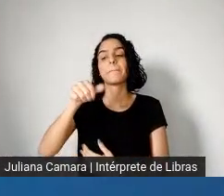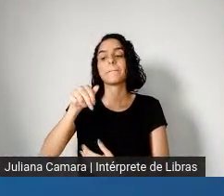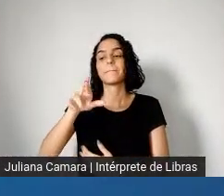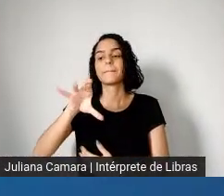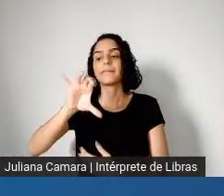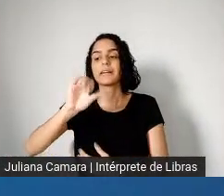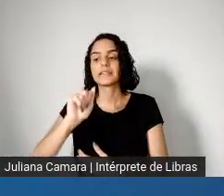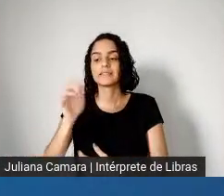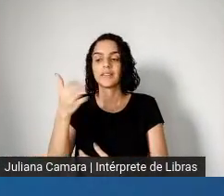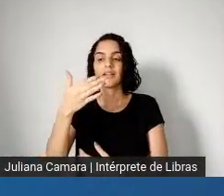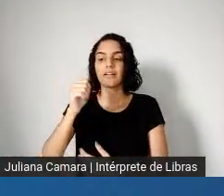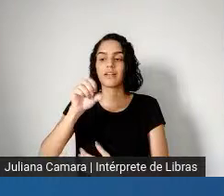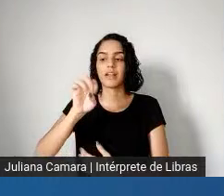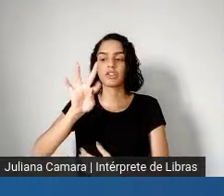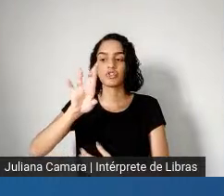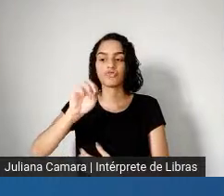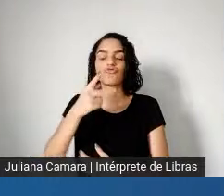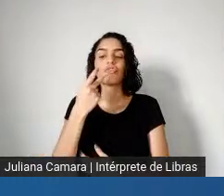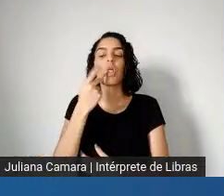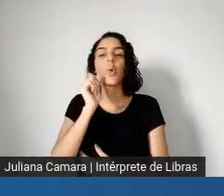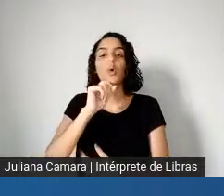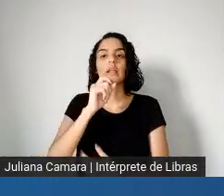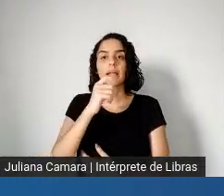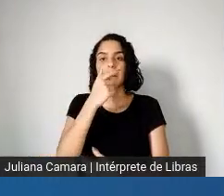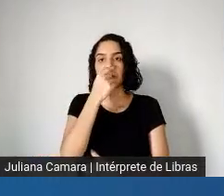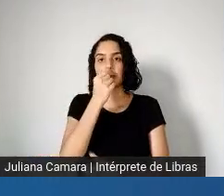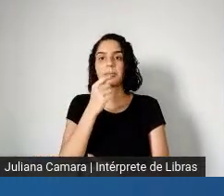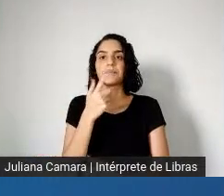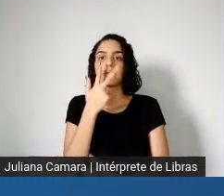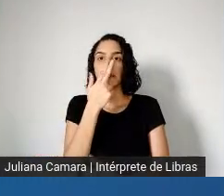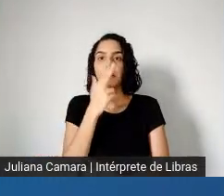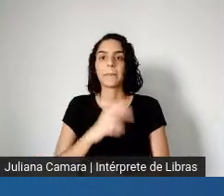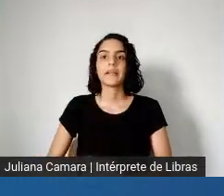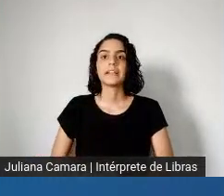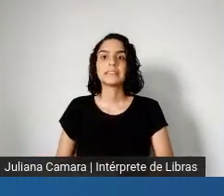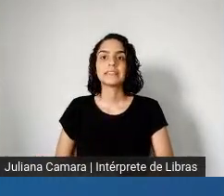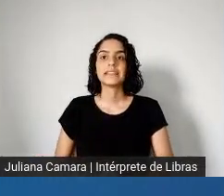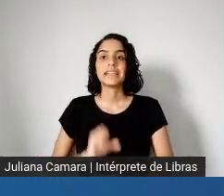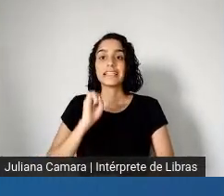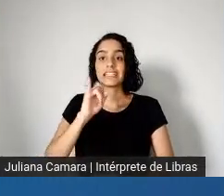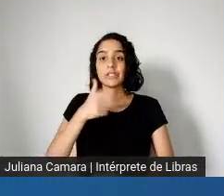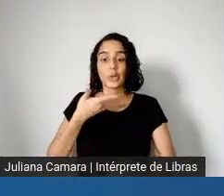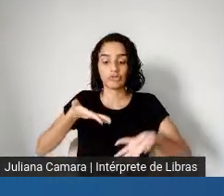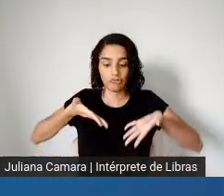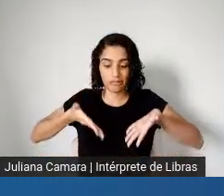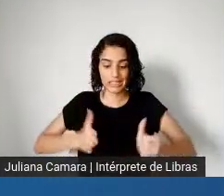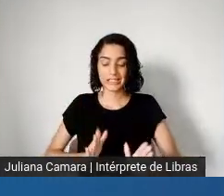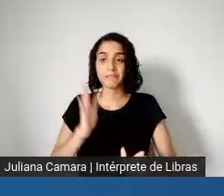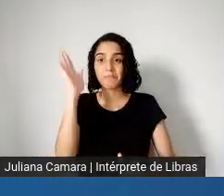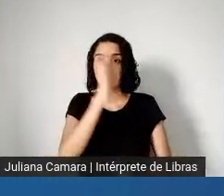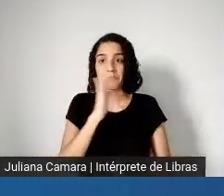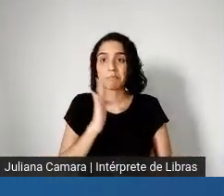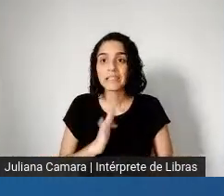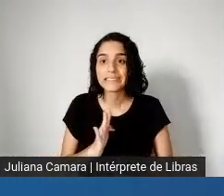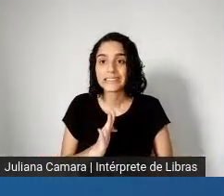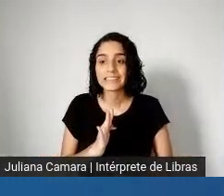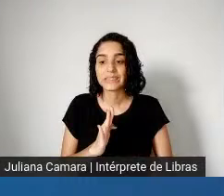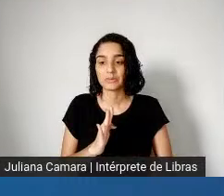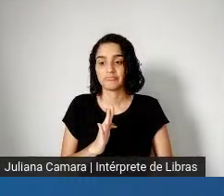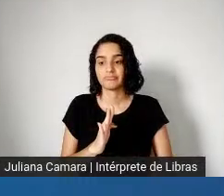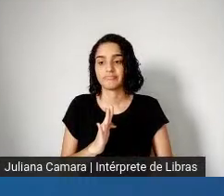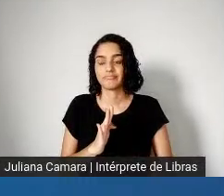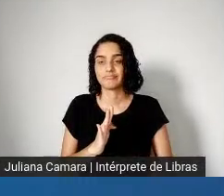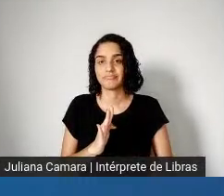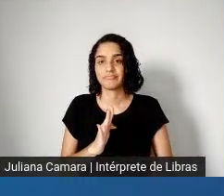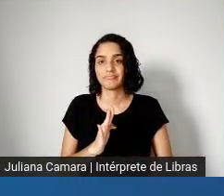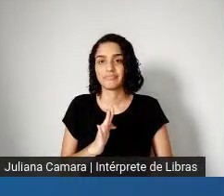Harvard, que é a perda da expectativa de vida ao nascer no Brasil. O Brasil perdeu, em 2020, 1,9 anos de